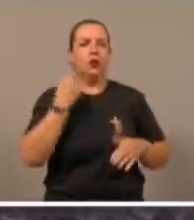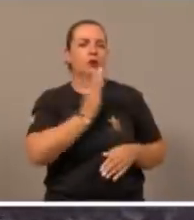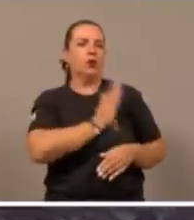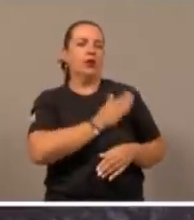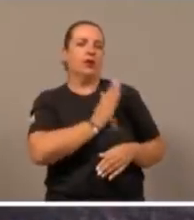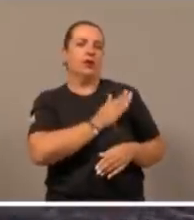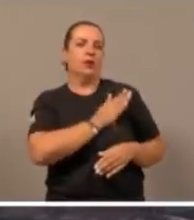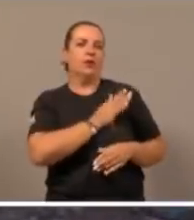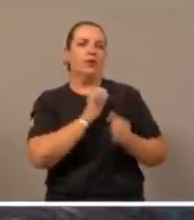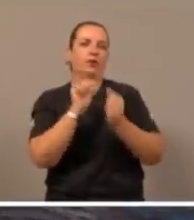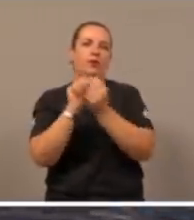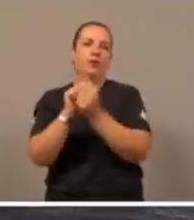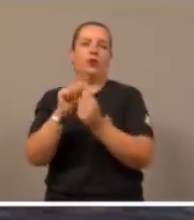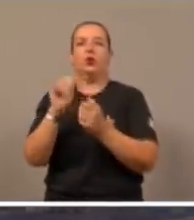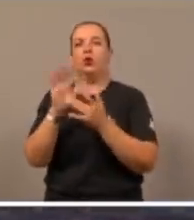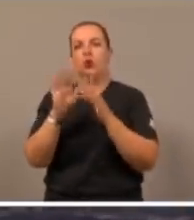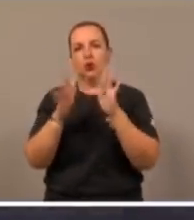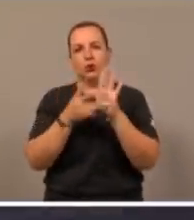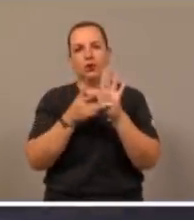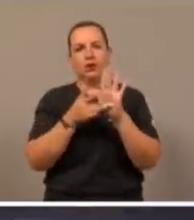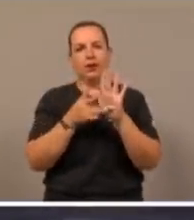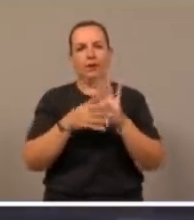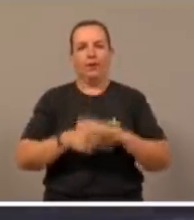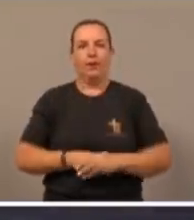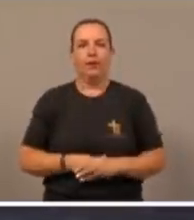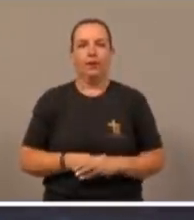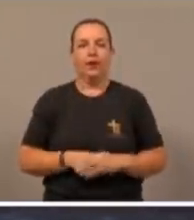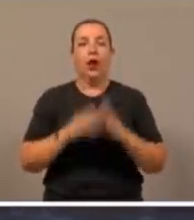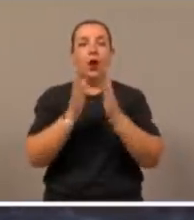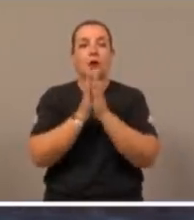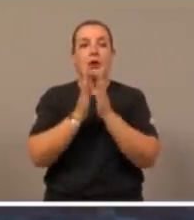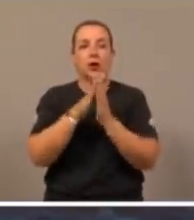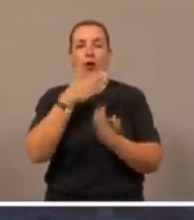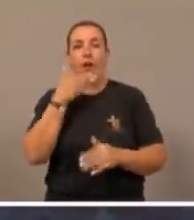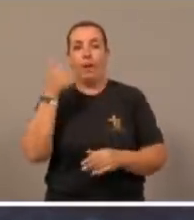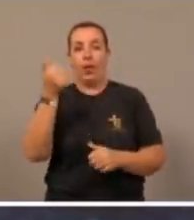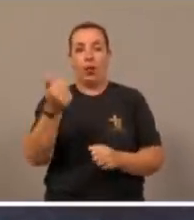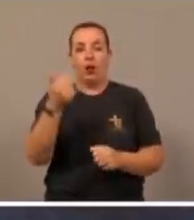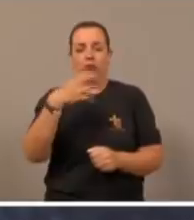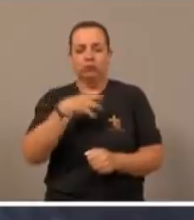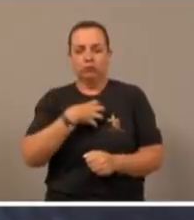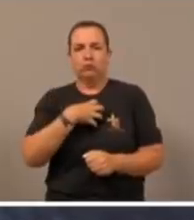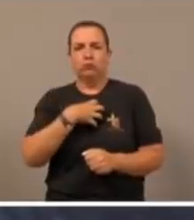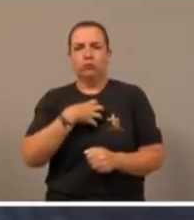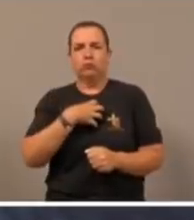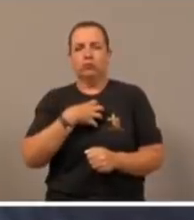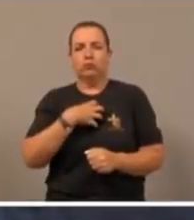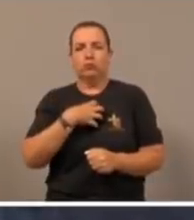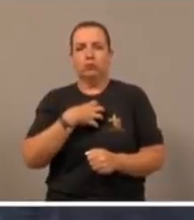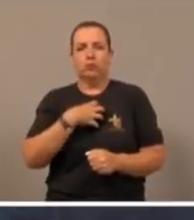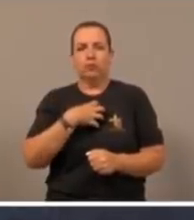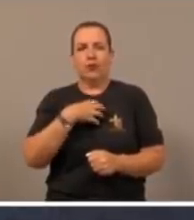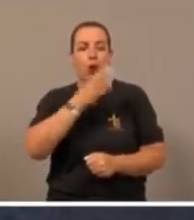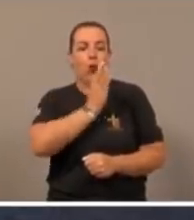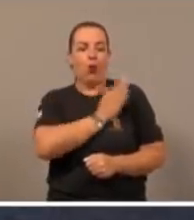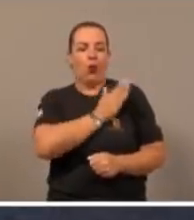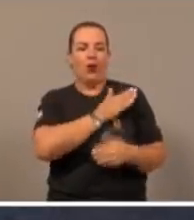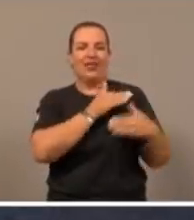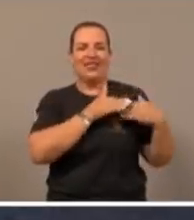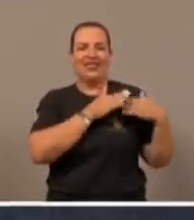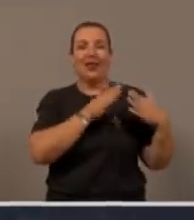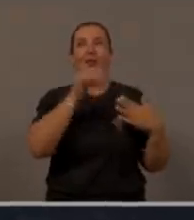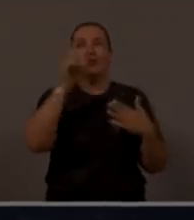a Jesus, a oração é a melhor maneira que temos para abrir, perdão, o coração de